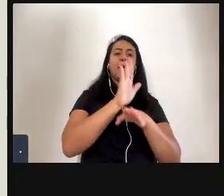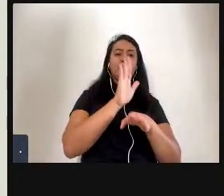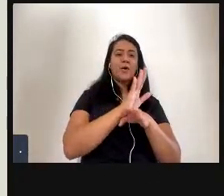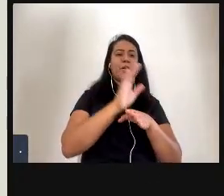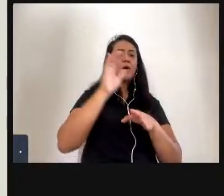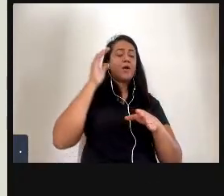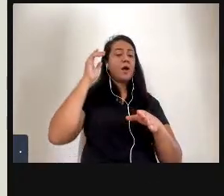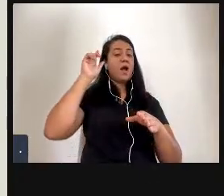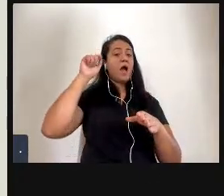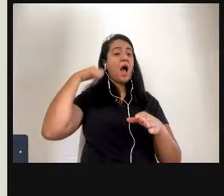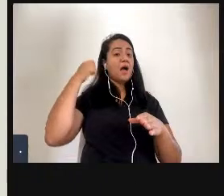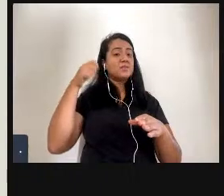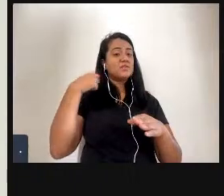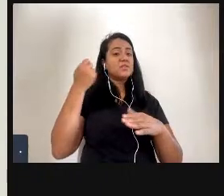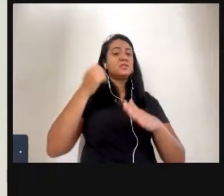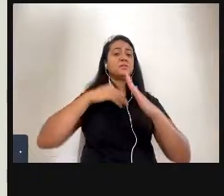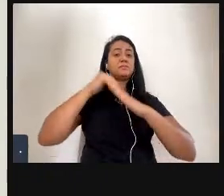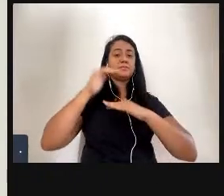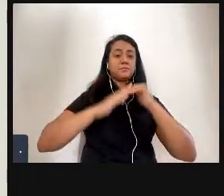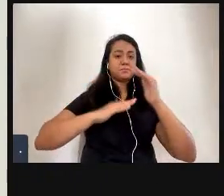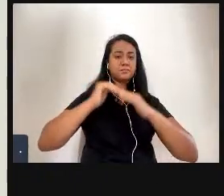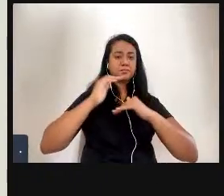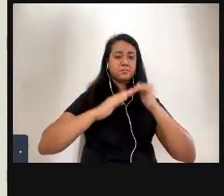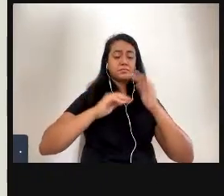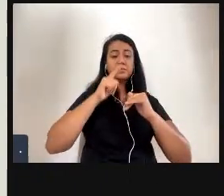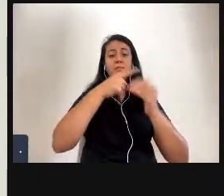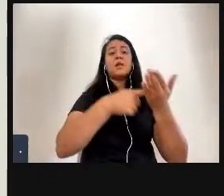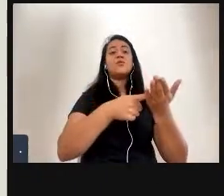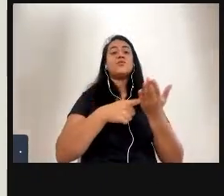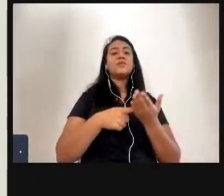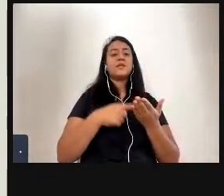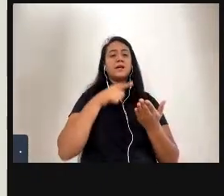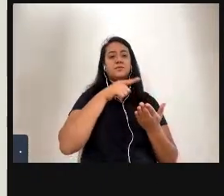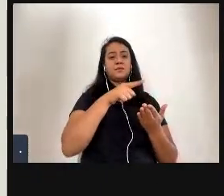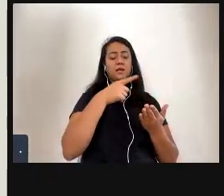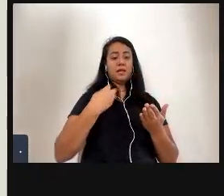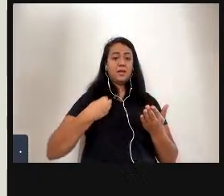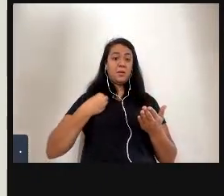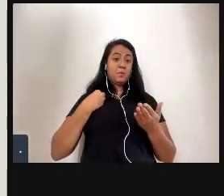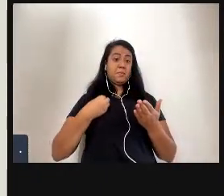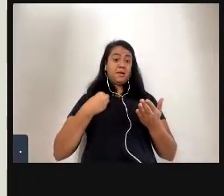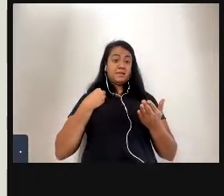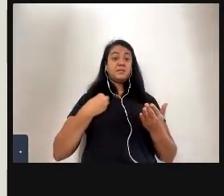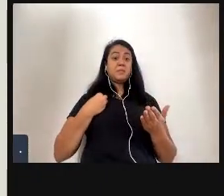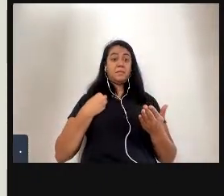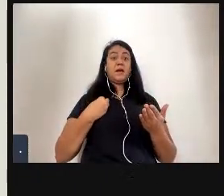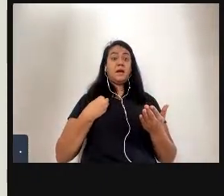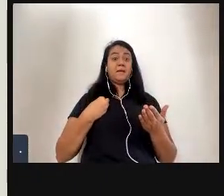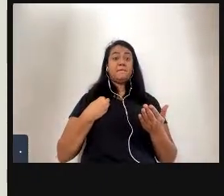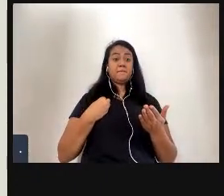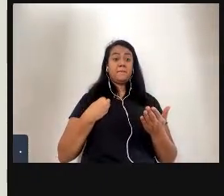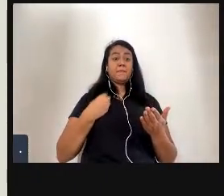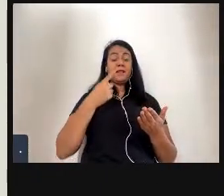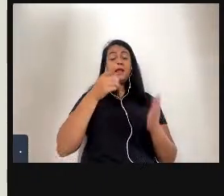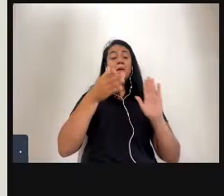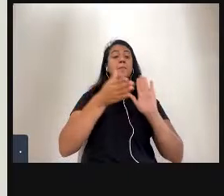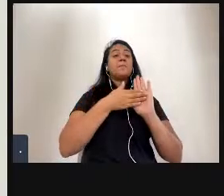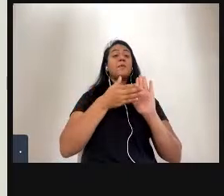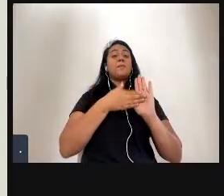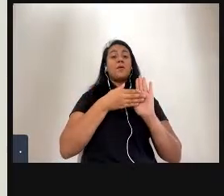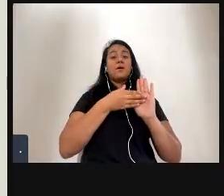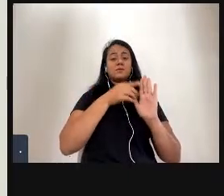E aí, eles convidaram a Rubiane para falar, participar de uma residência artística onde eles propuseram para ela